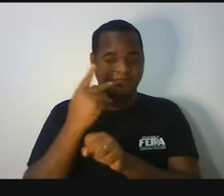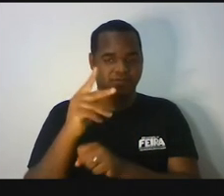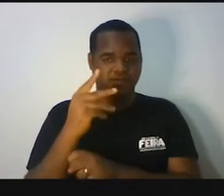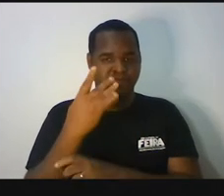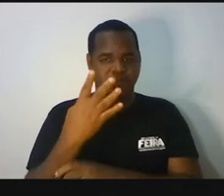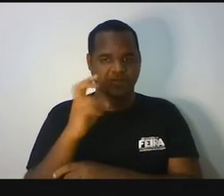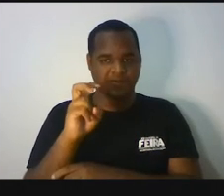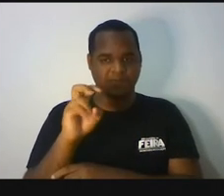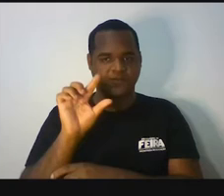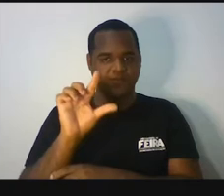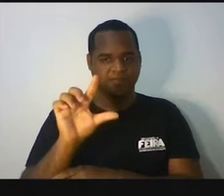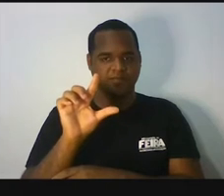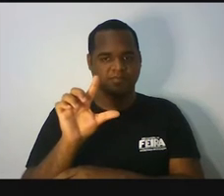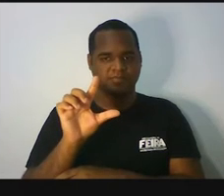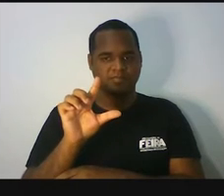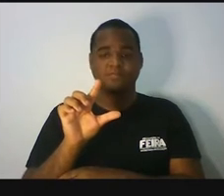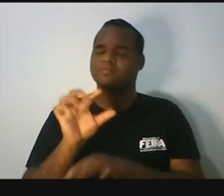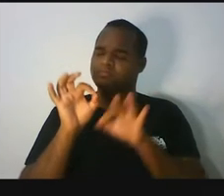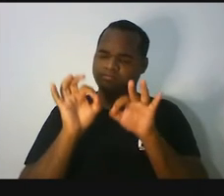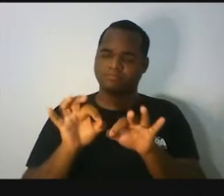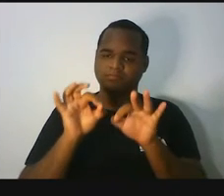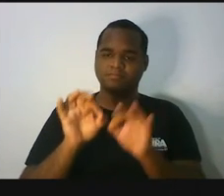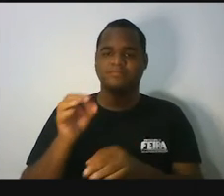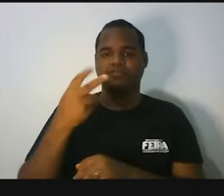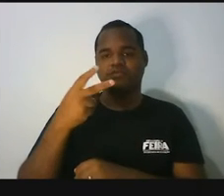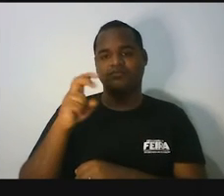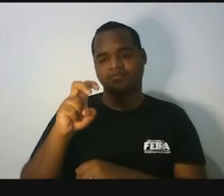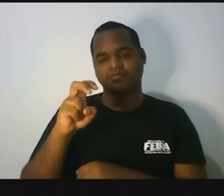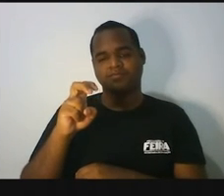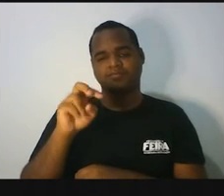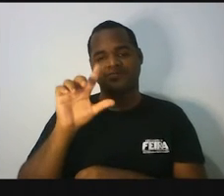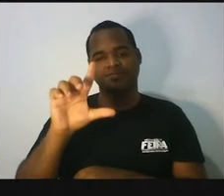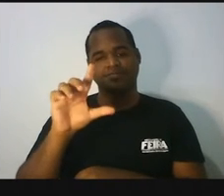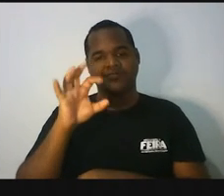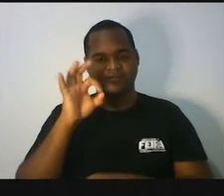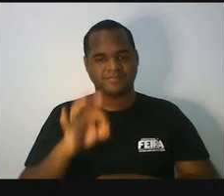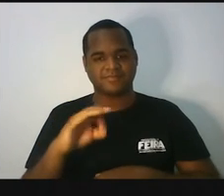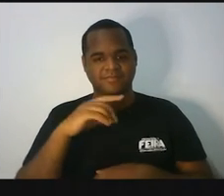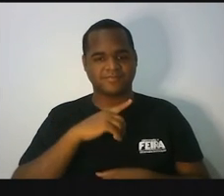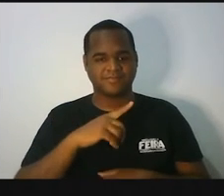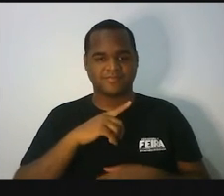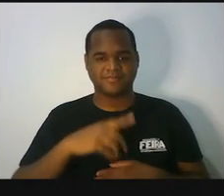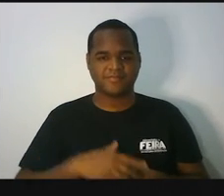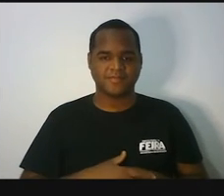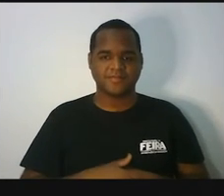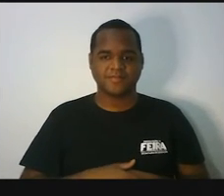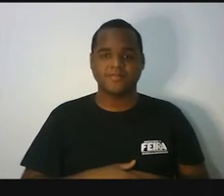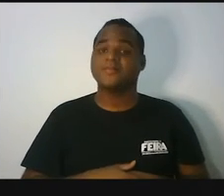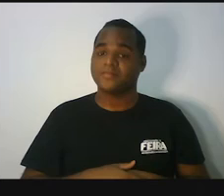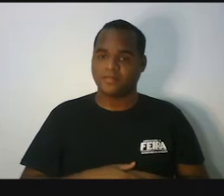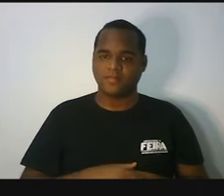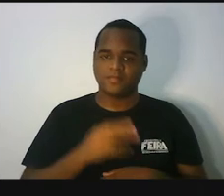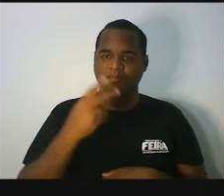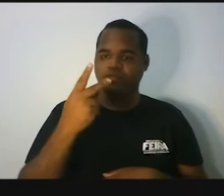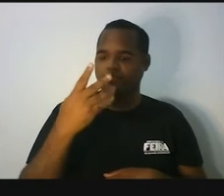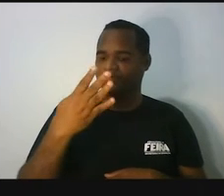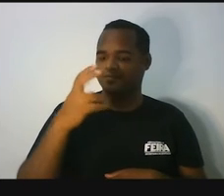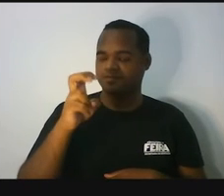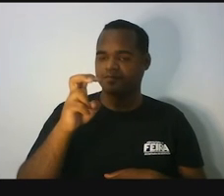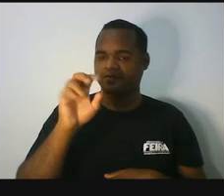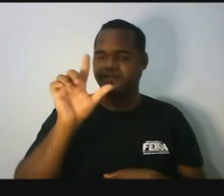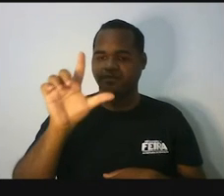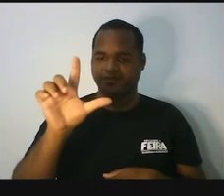litros? Exatamente isso que eu quero te dizer, tá bom? Esses 45 litros, né?